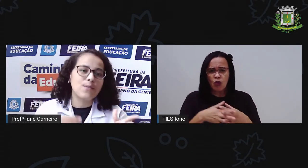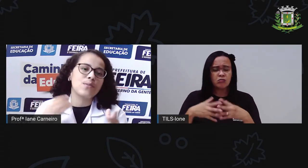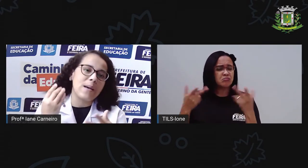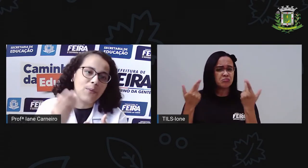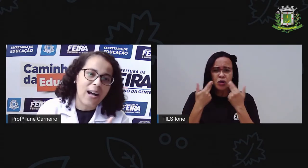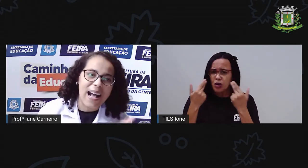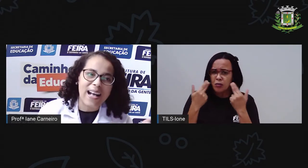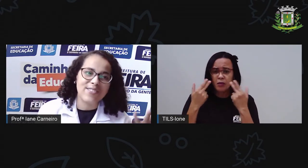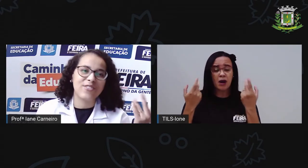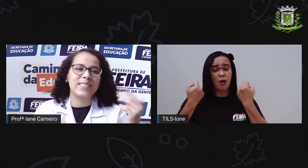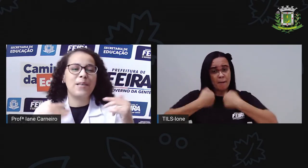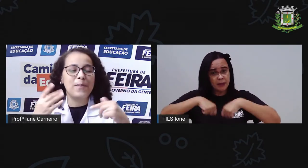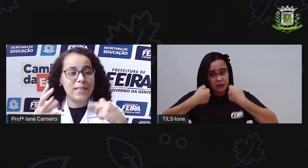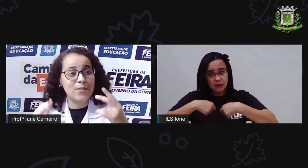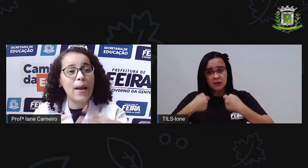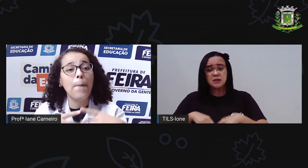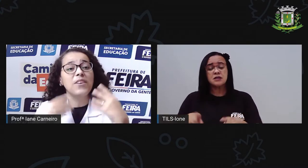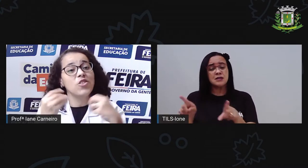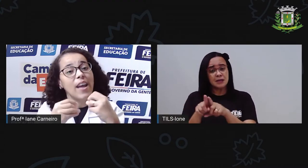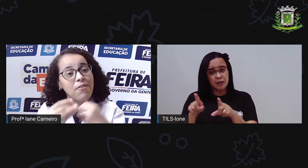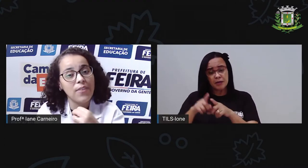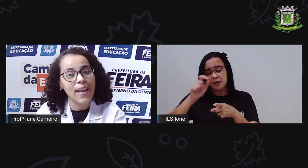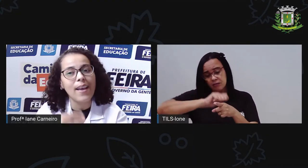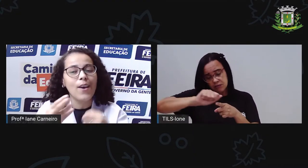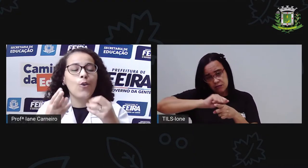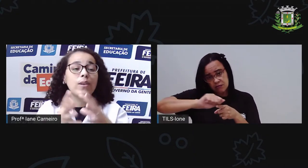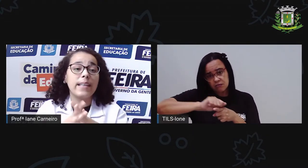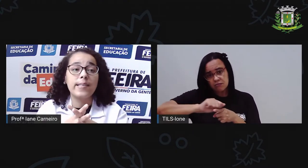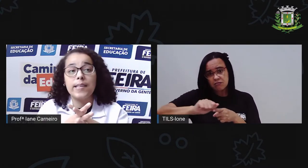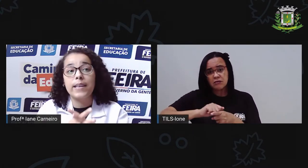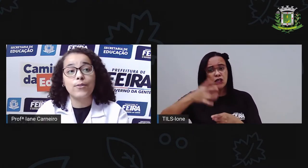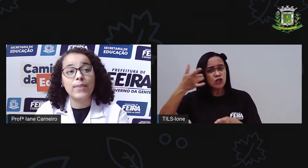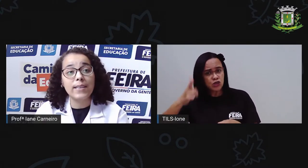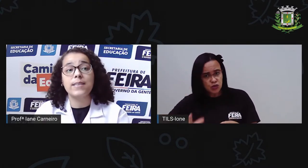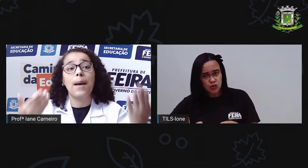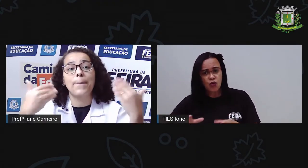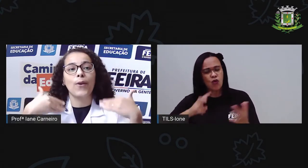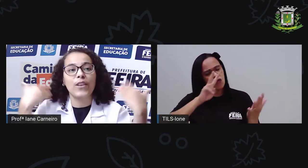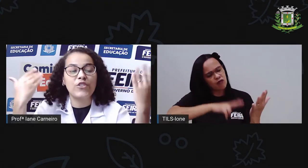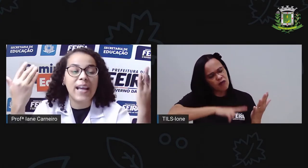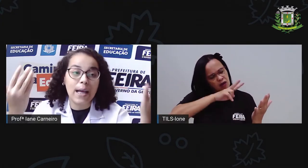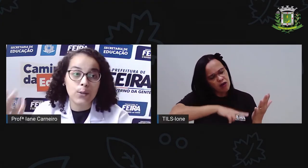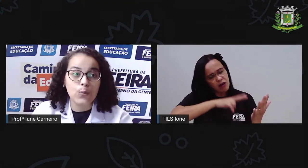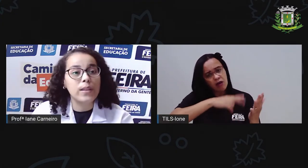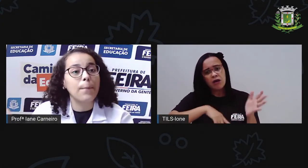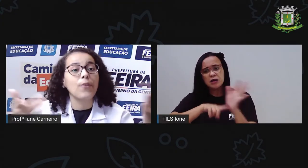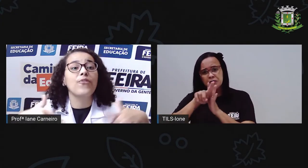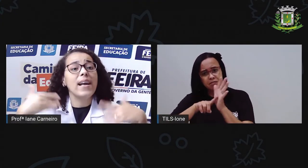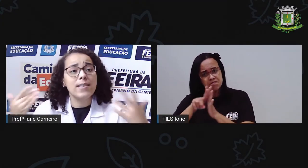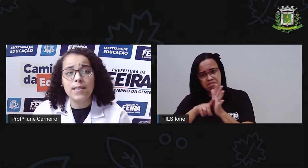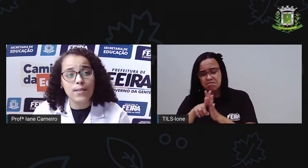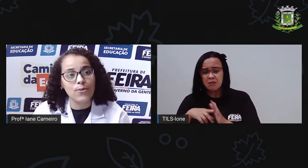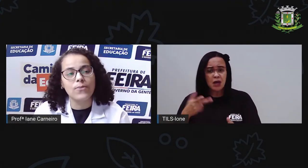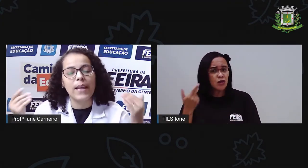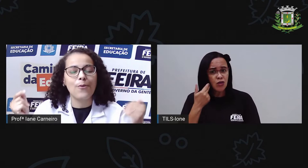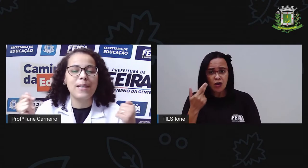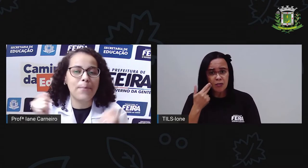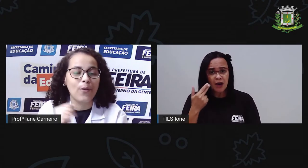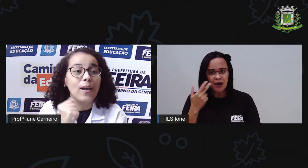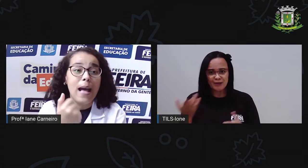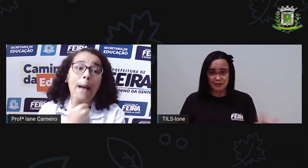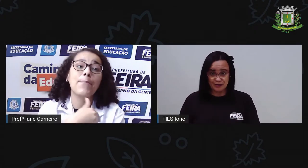preciso usar borracha, vai ser preciso realmente rever o que está escrito. Se a pró que já é adulta, a pró faz isso.